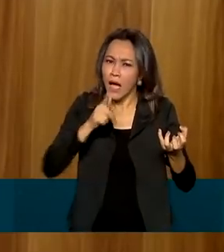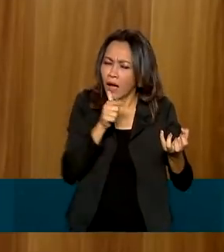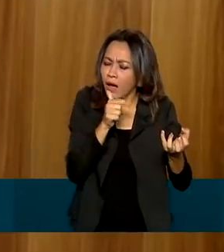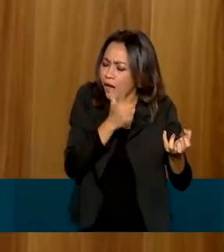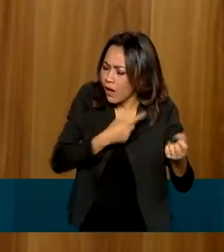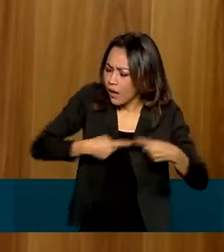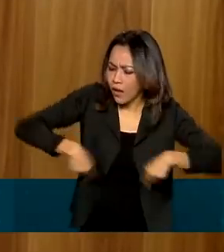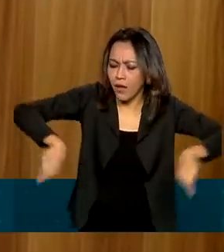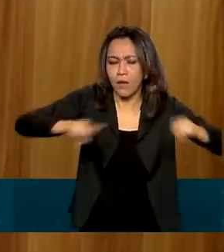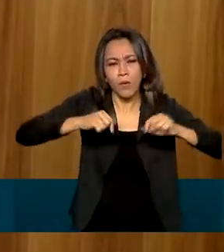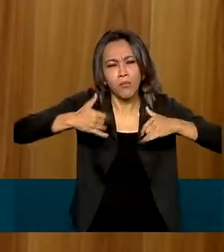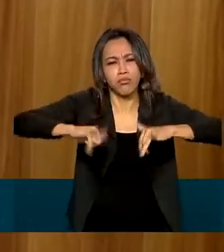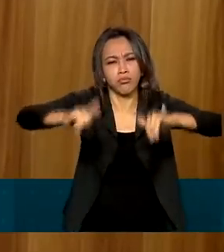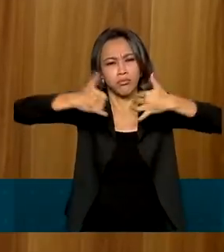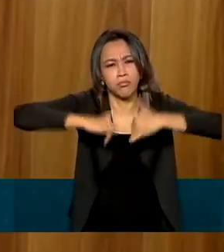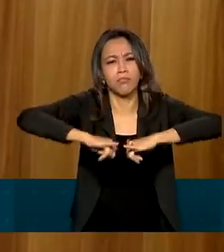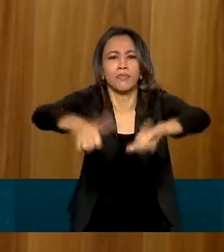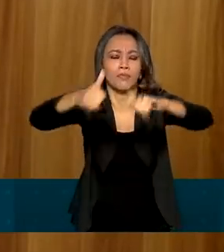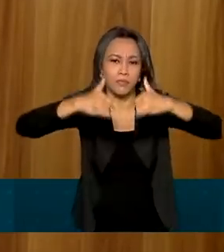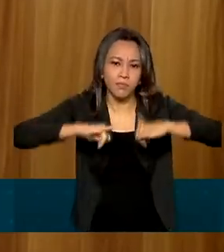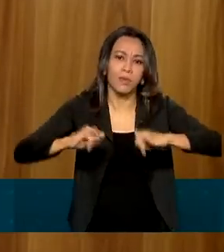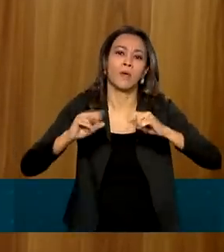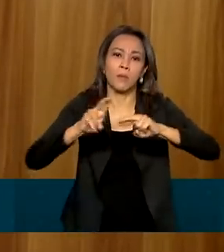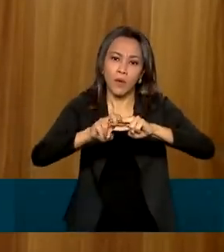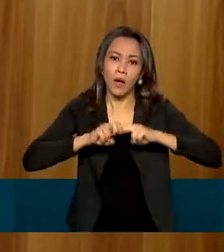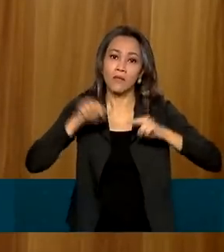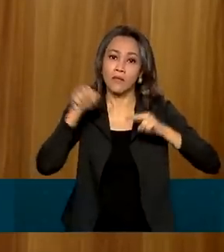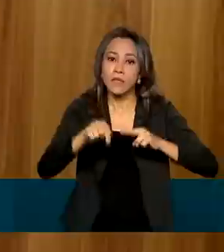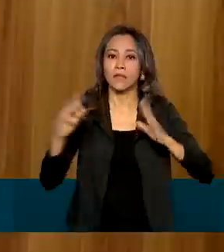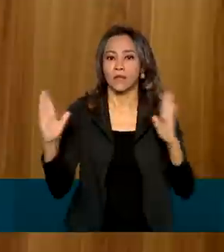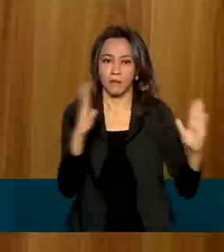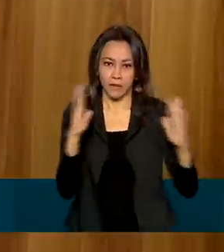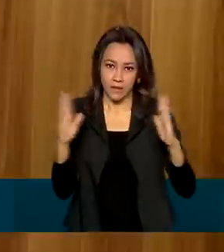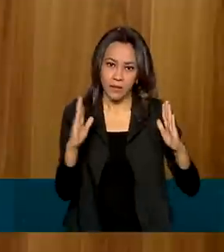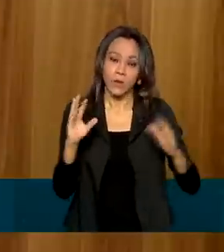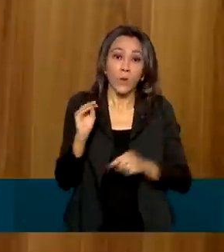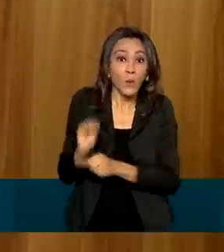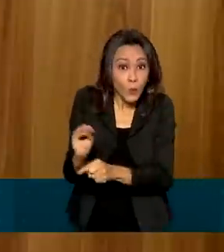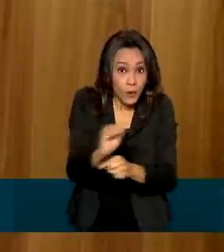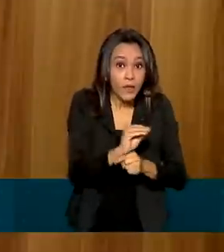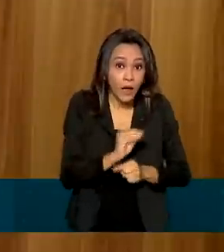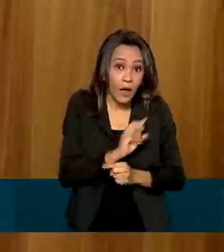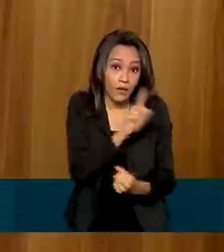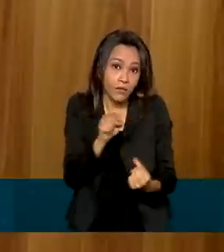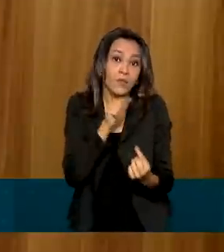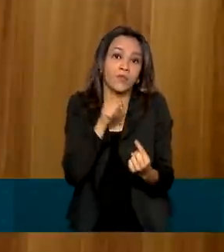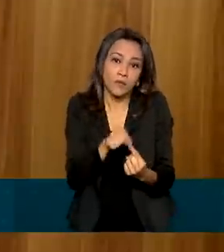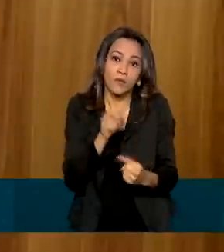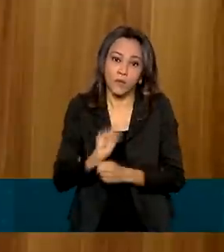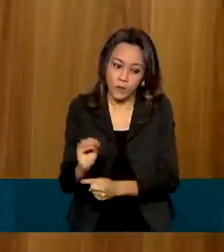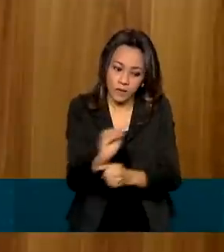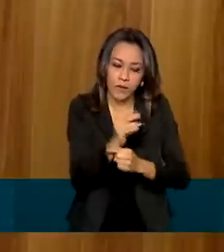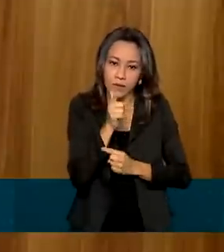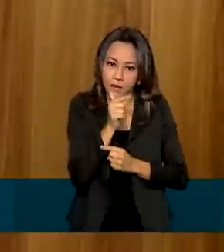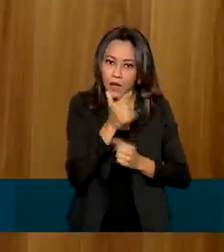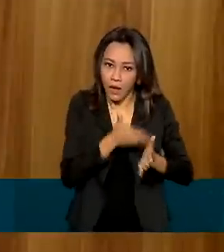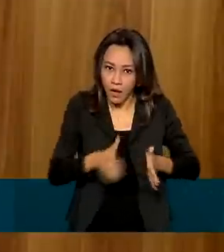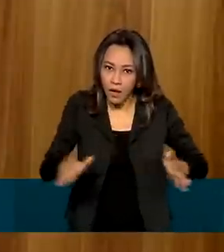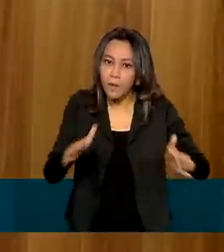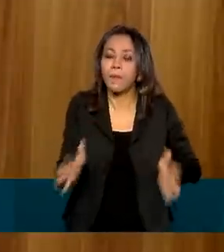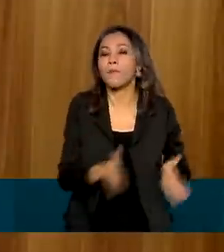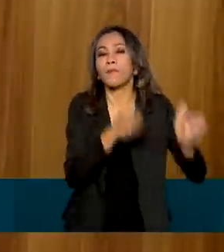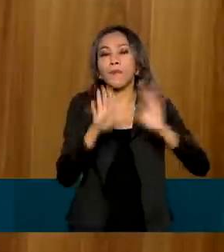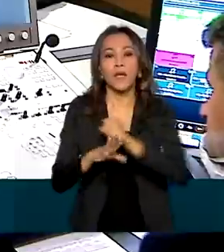para se contrapor a esse pico de demanda. Então, a ideia é essa, preservar a água nos nossos reservatórios, garantir a